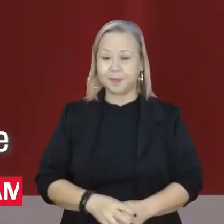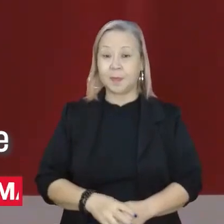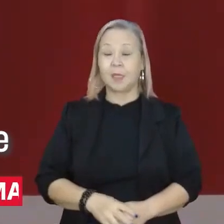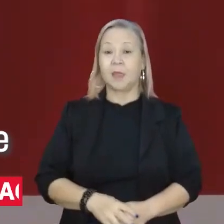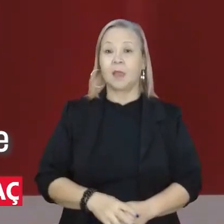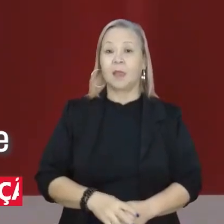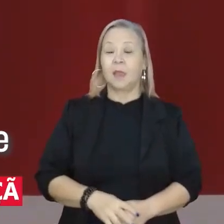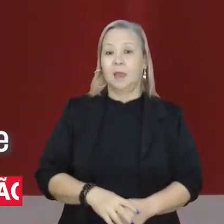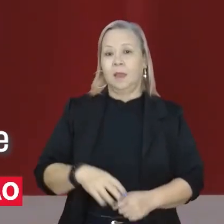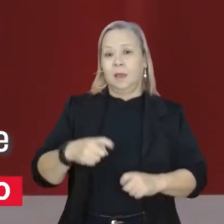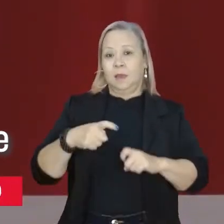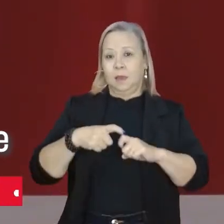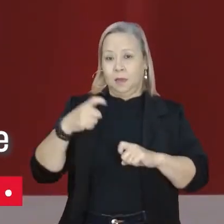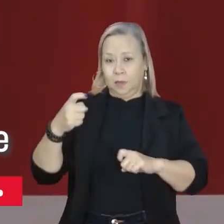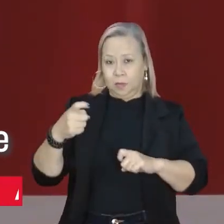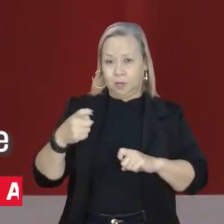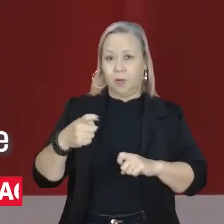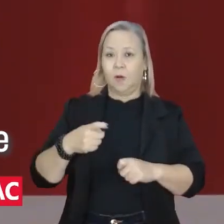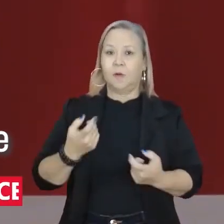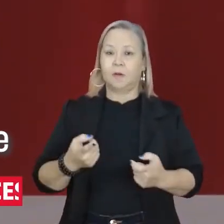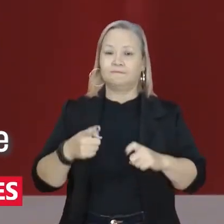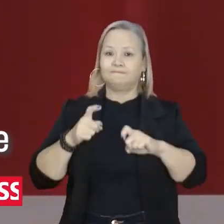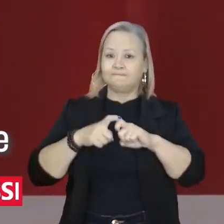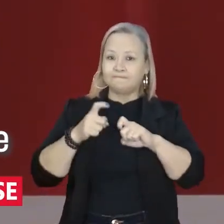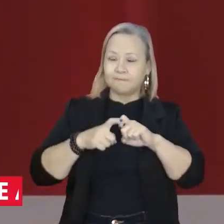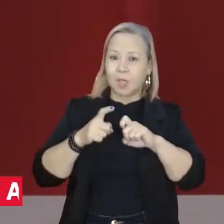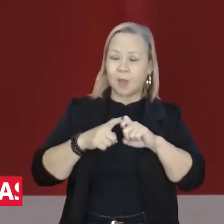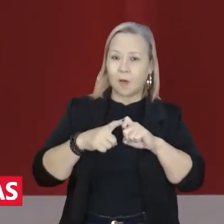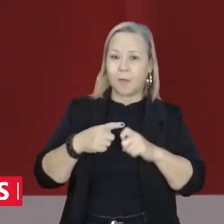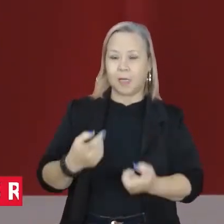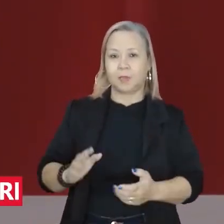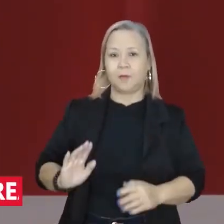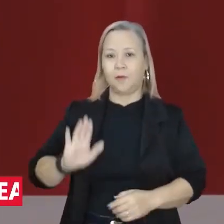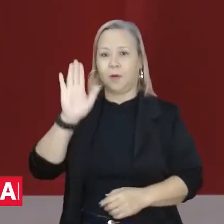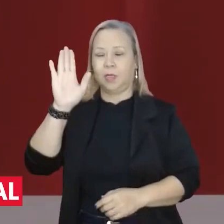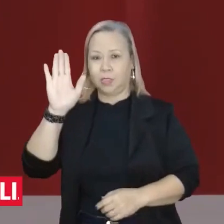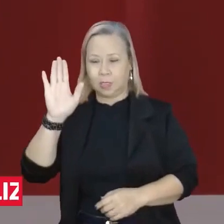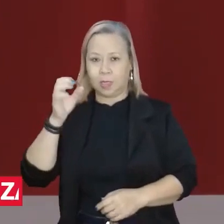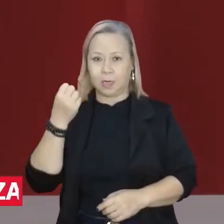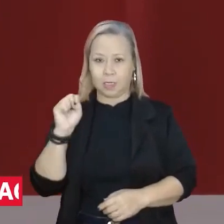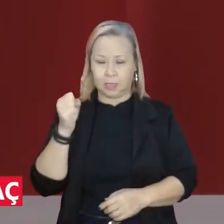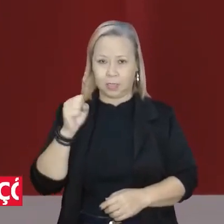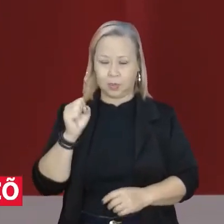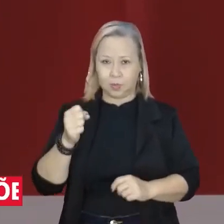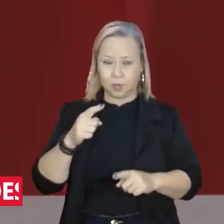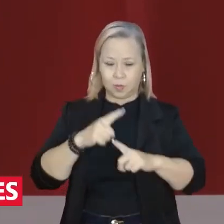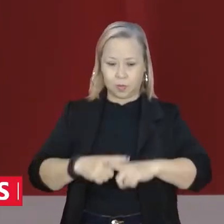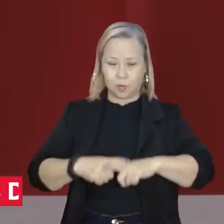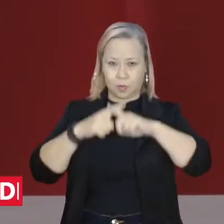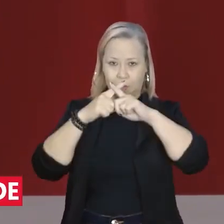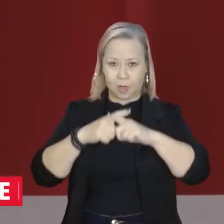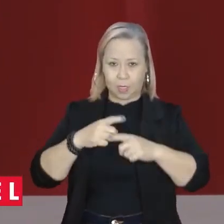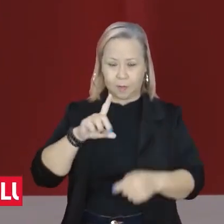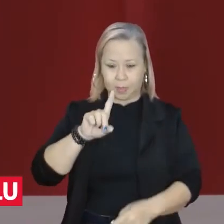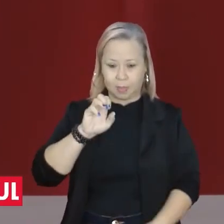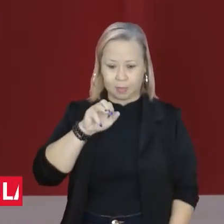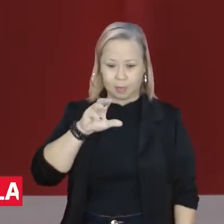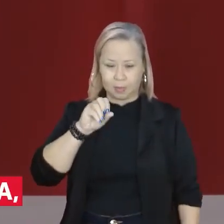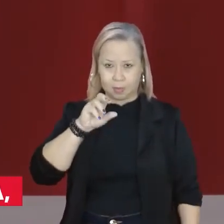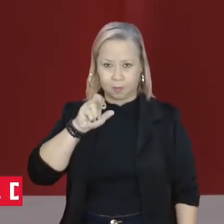Cláudio Geriatra, que foi candidato ao governo de Sergipe, concorrendo com o Rogério Carvalho pelo Democracia Cristã,